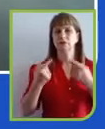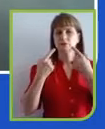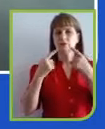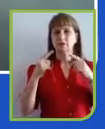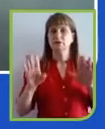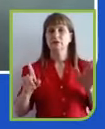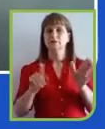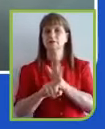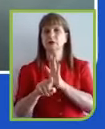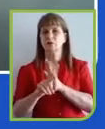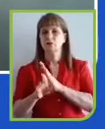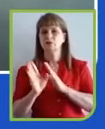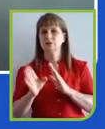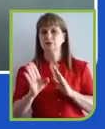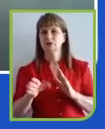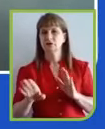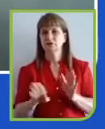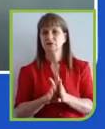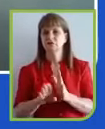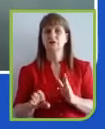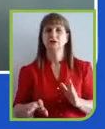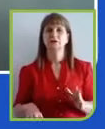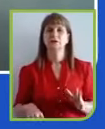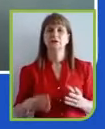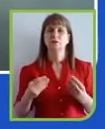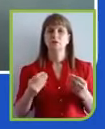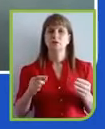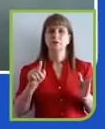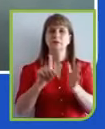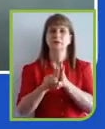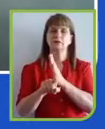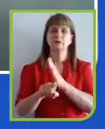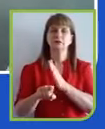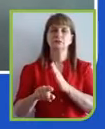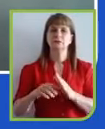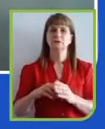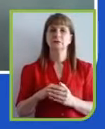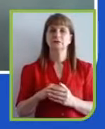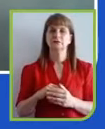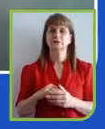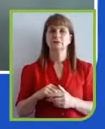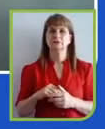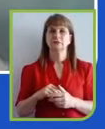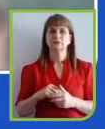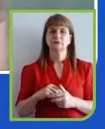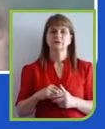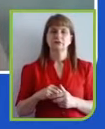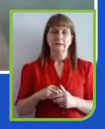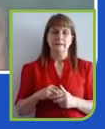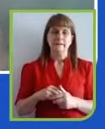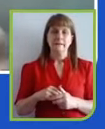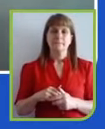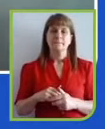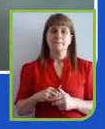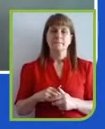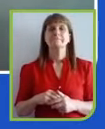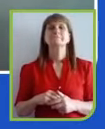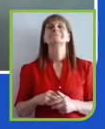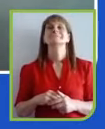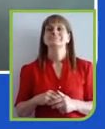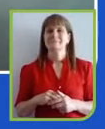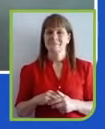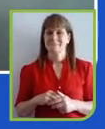em grande quantidade. Queria só pedir, Rodolfo, talvez haja algum problema de som para a Silvana, que está